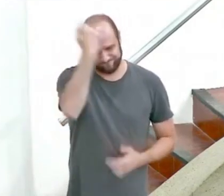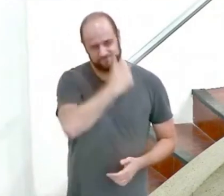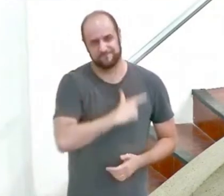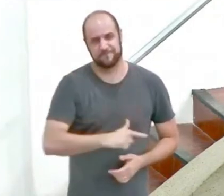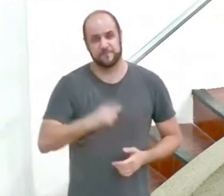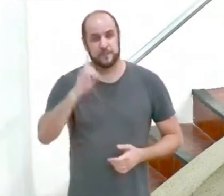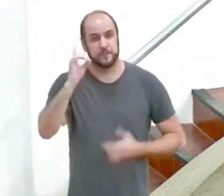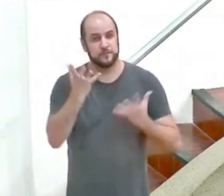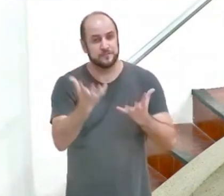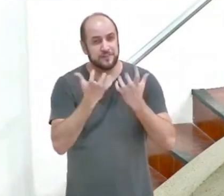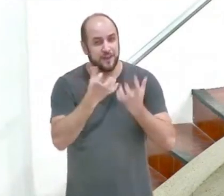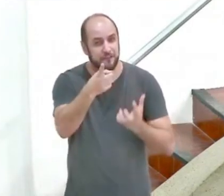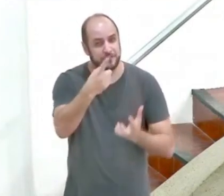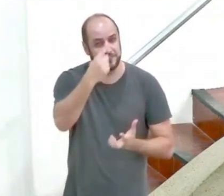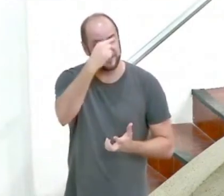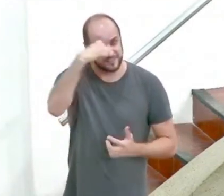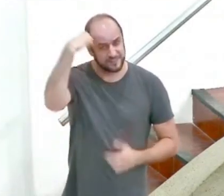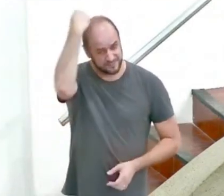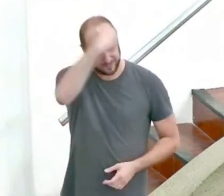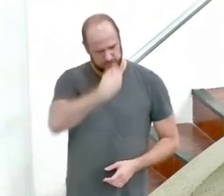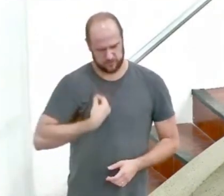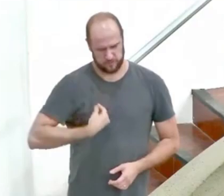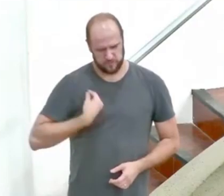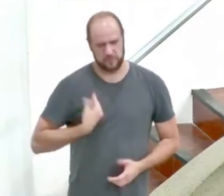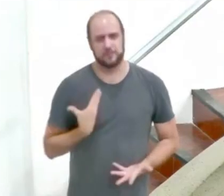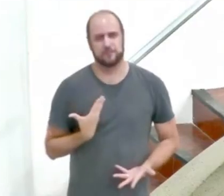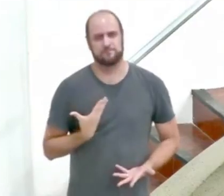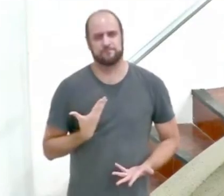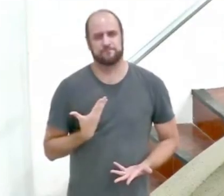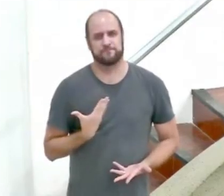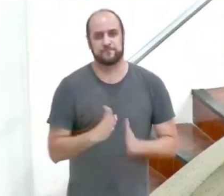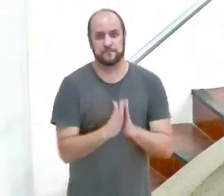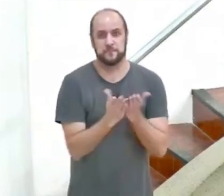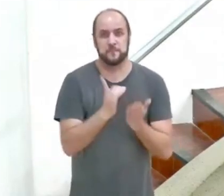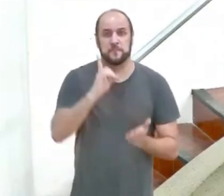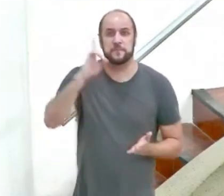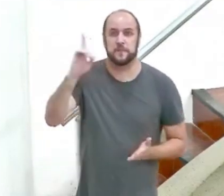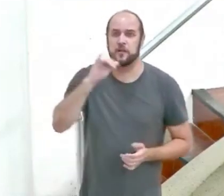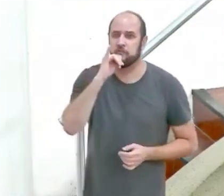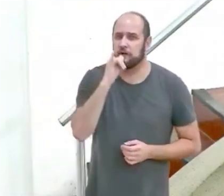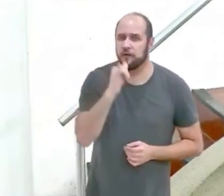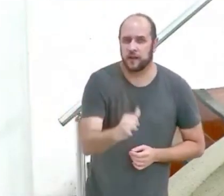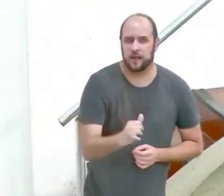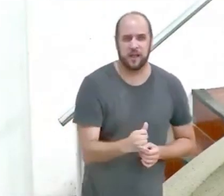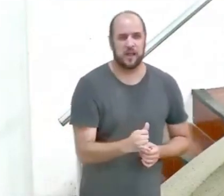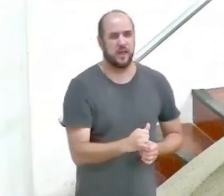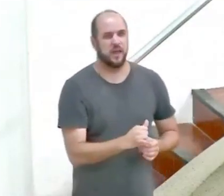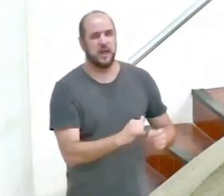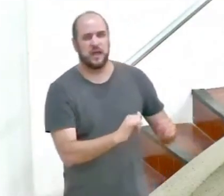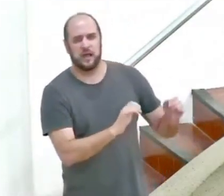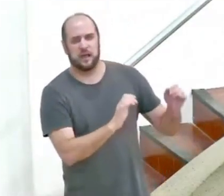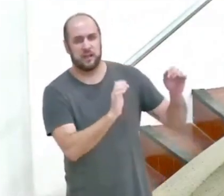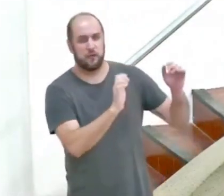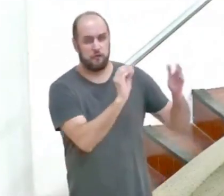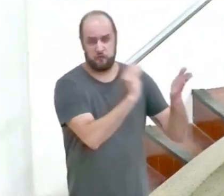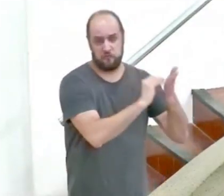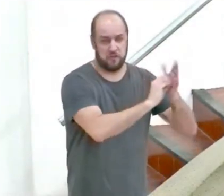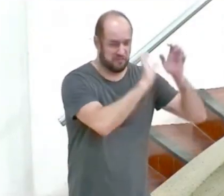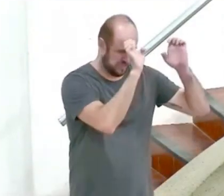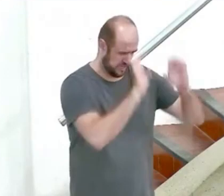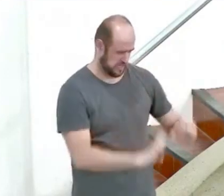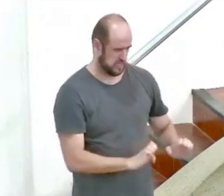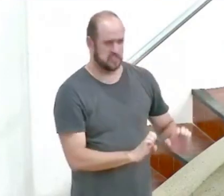quer que você seja santo palavra de Deus diz que devemos ficar longe da imoralidade sexual por causa da